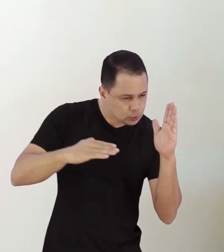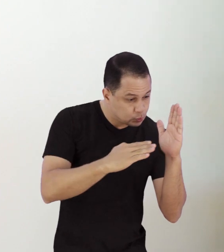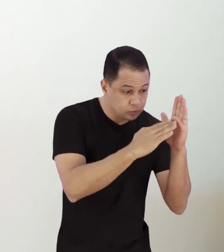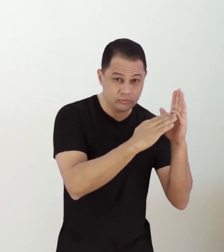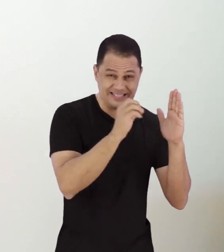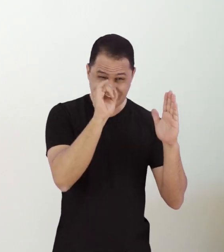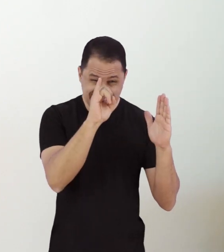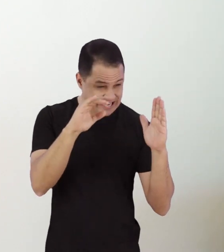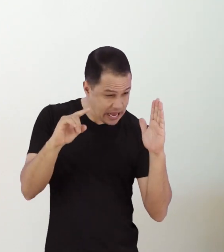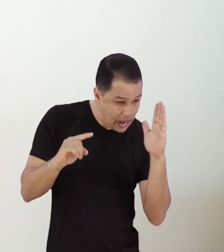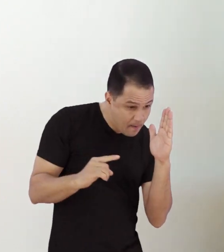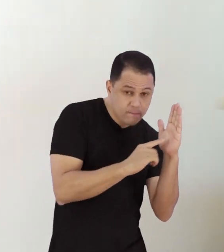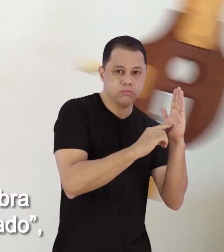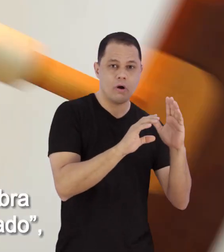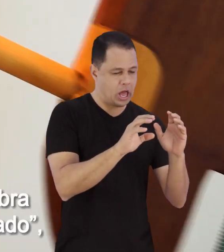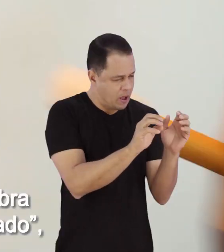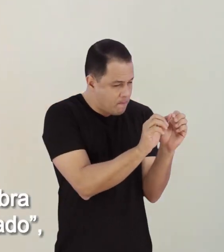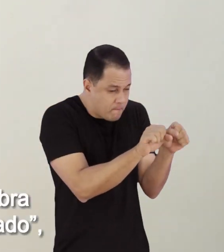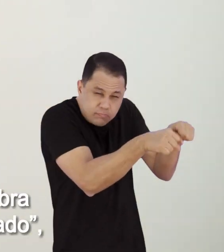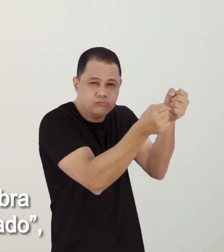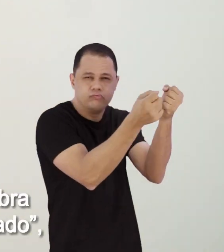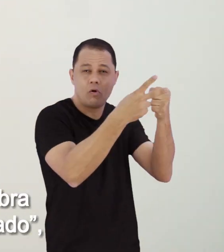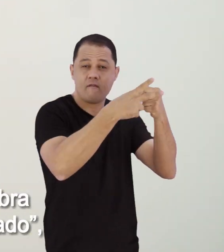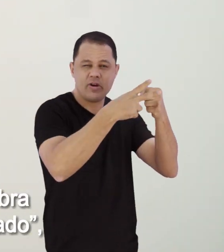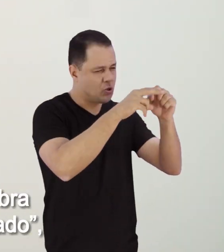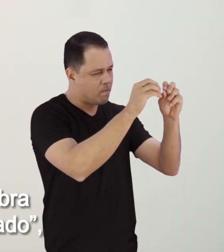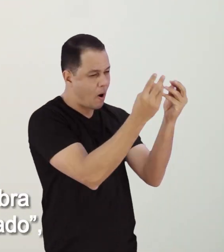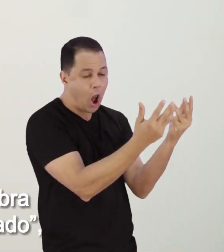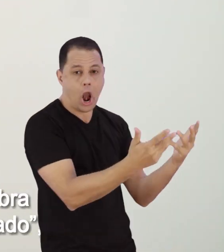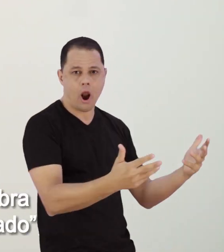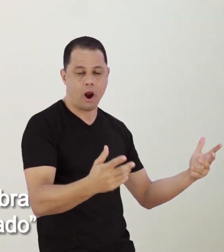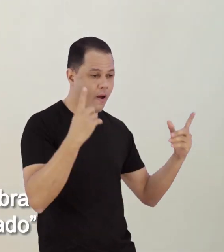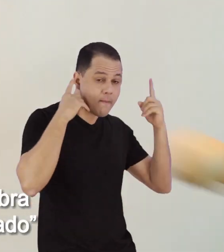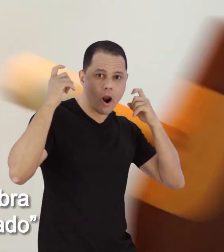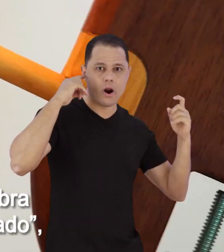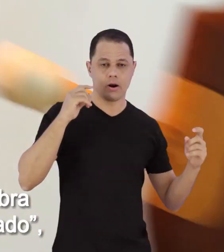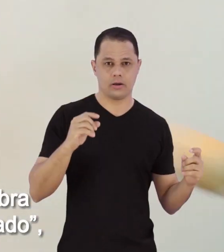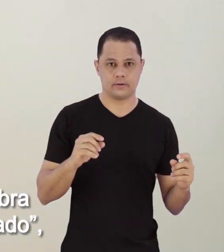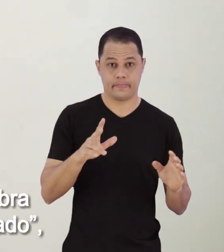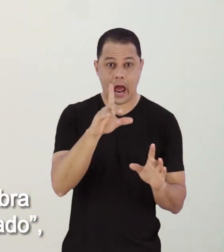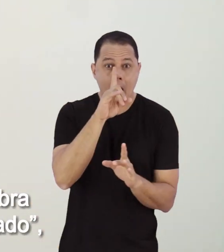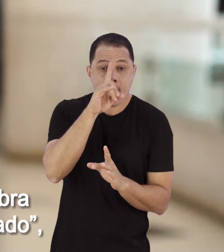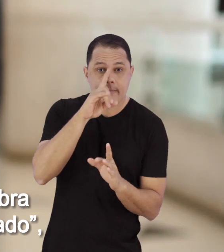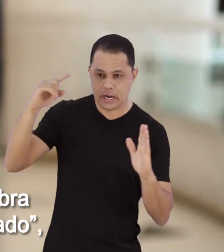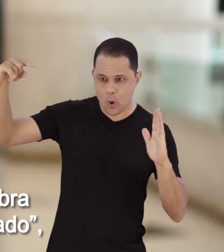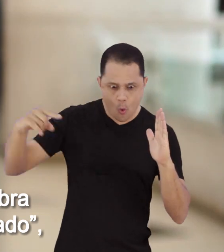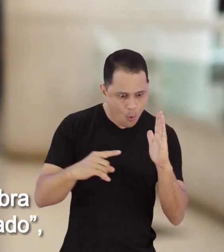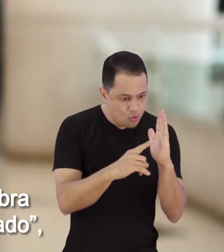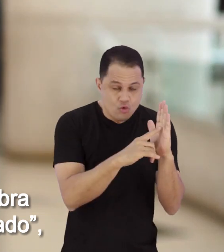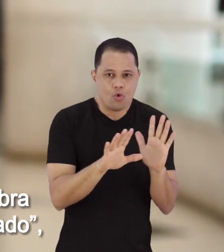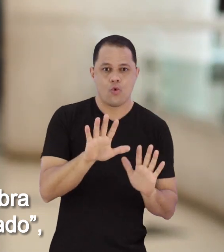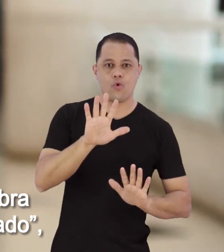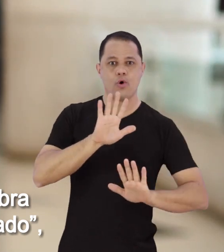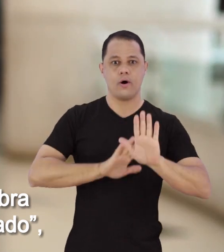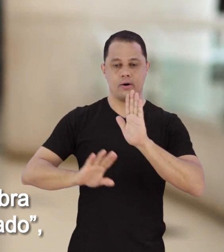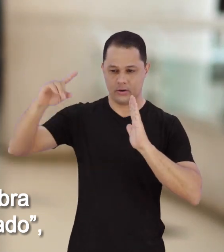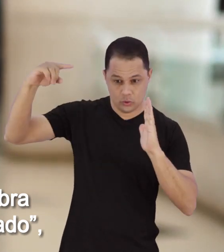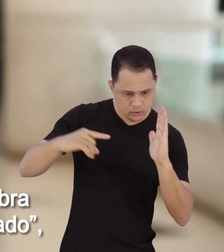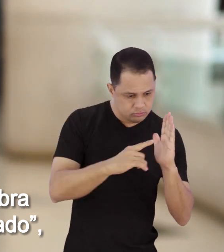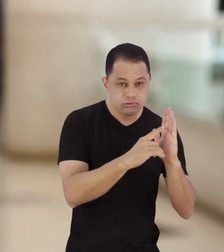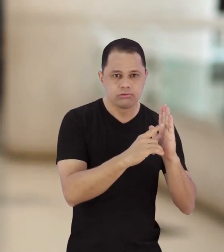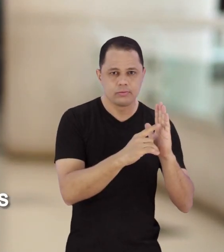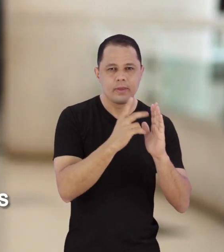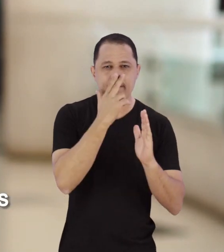o barulho do vidro quebrado. Como se fosse uma máquina de gerar perigos, a obra remete às peças de John Cage para piano